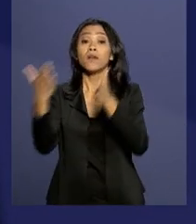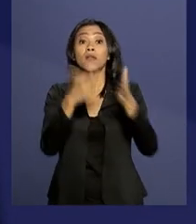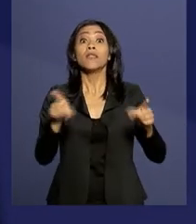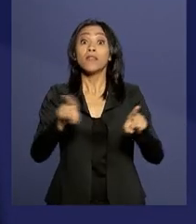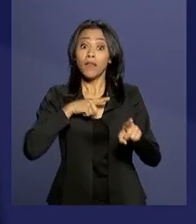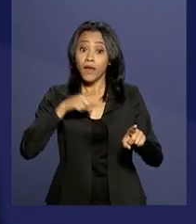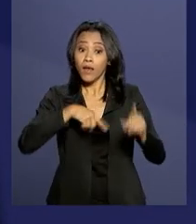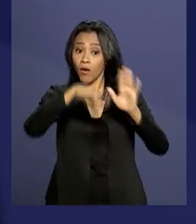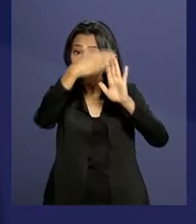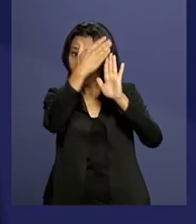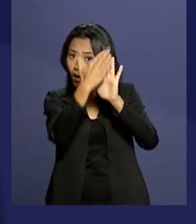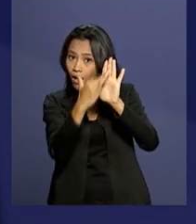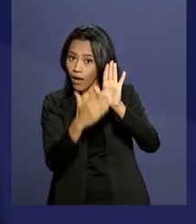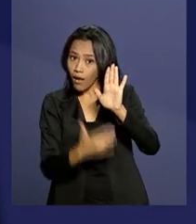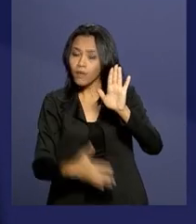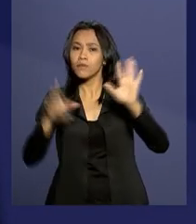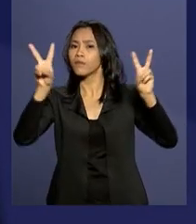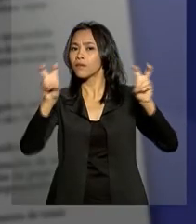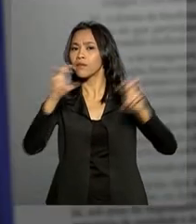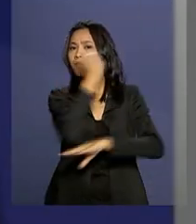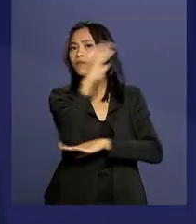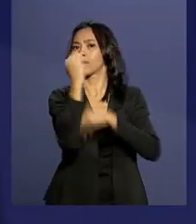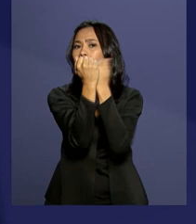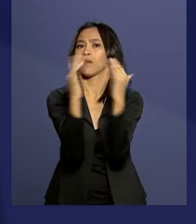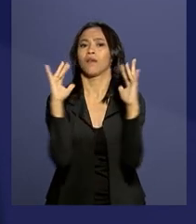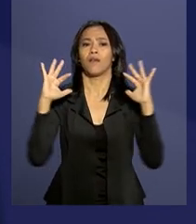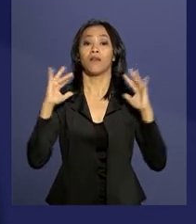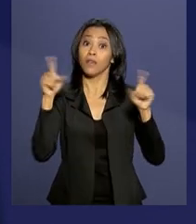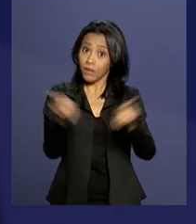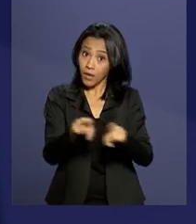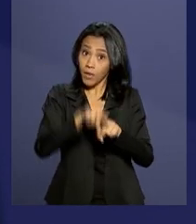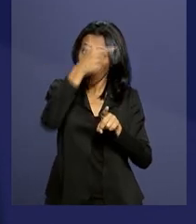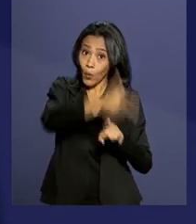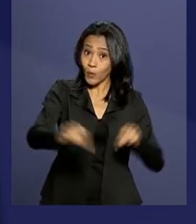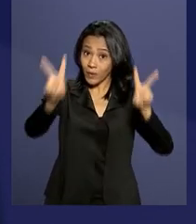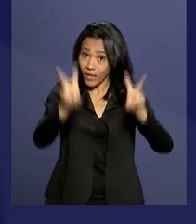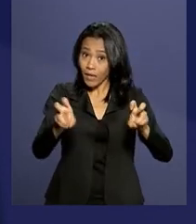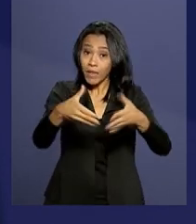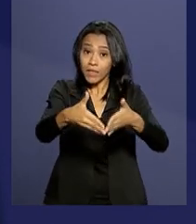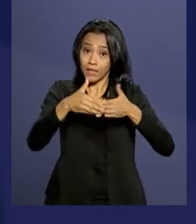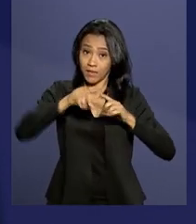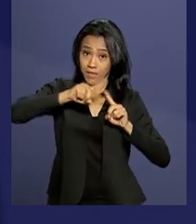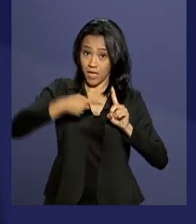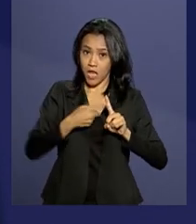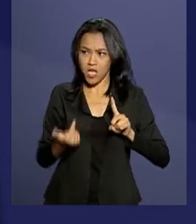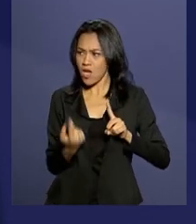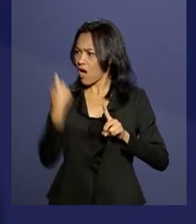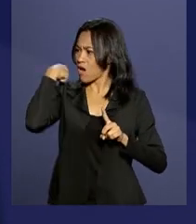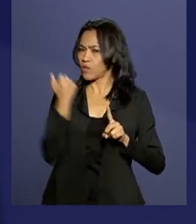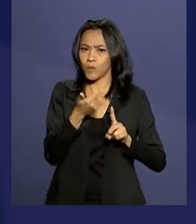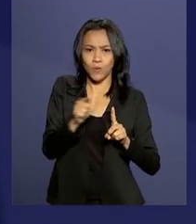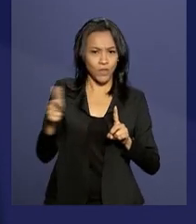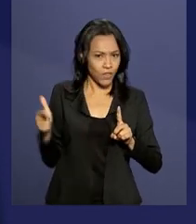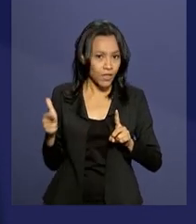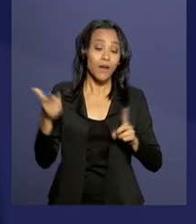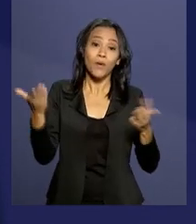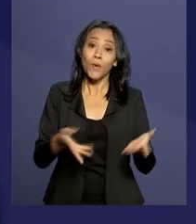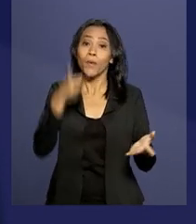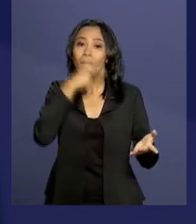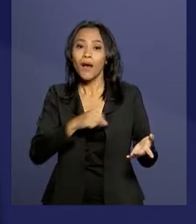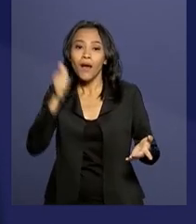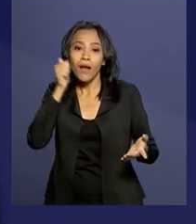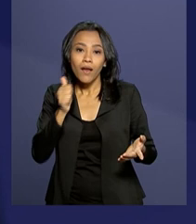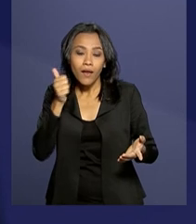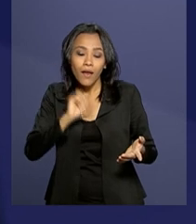inteiro dedicado ao meio ambiente. A licença paternidade, por exemplo, que não existia, permitiu que os pais se